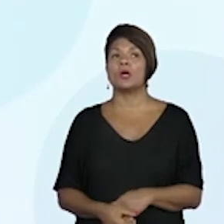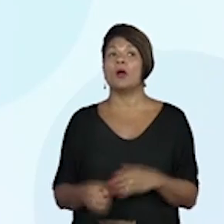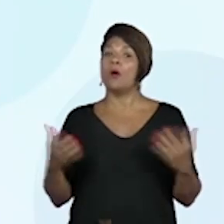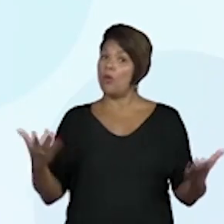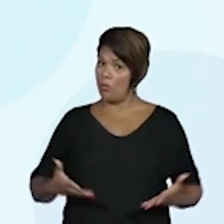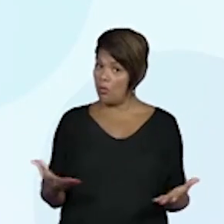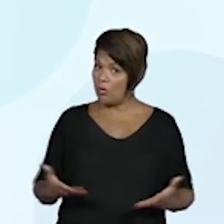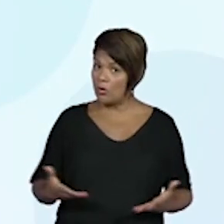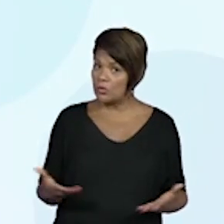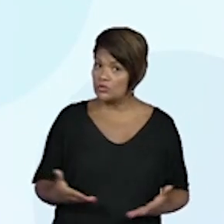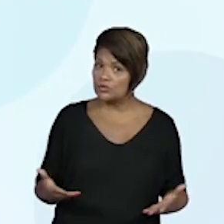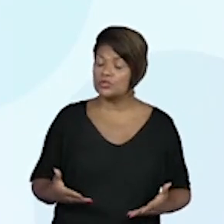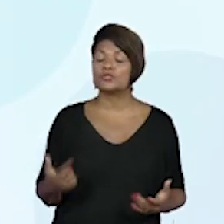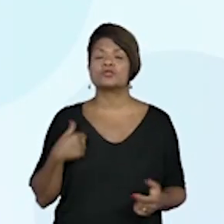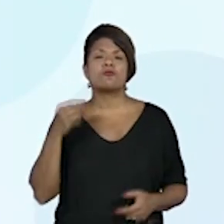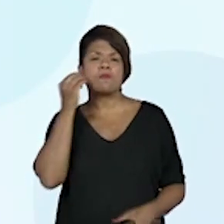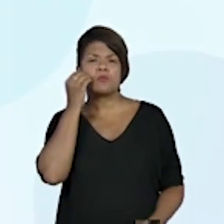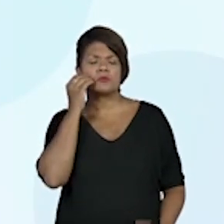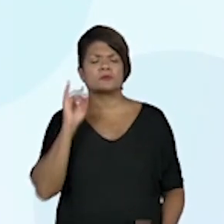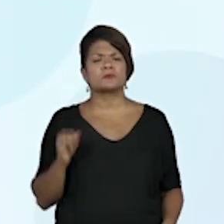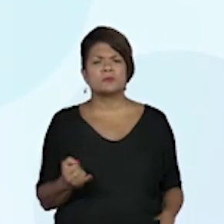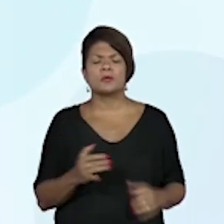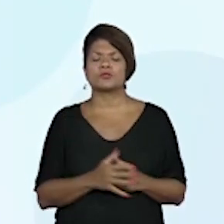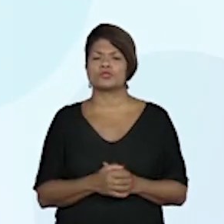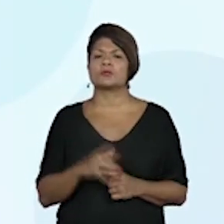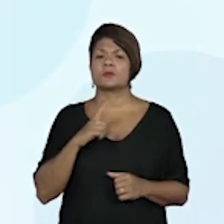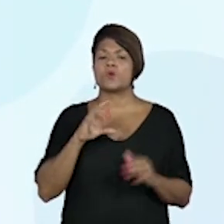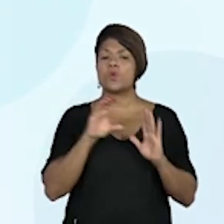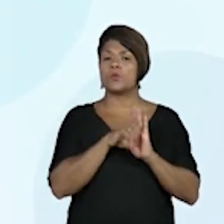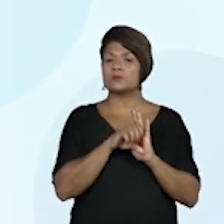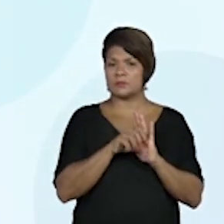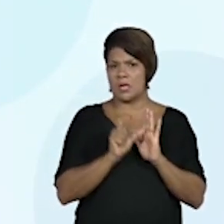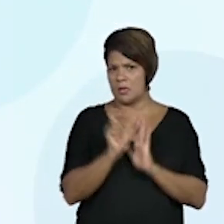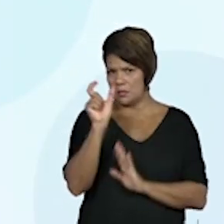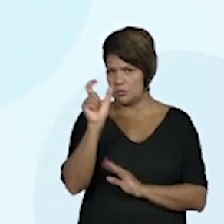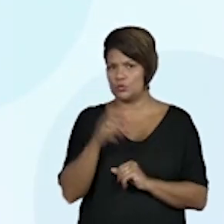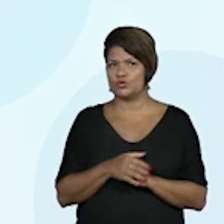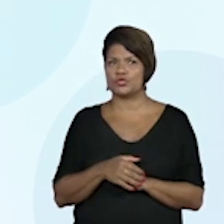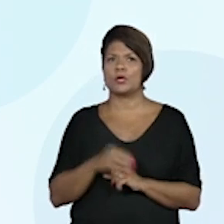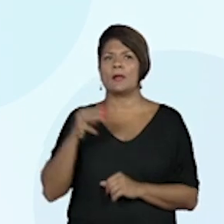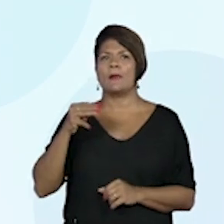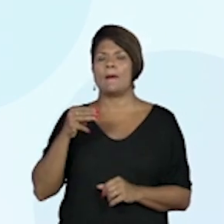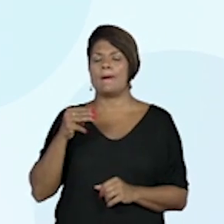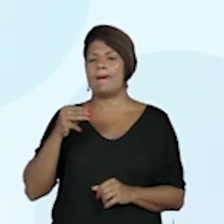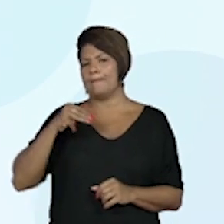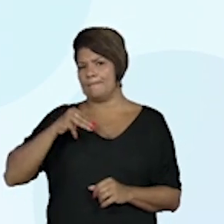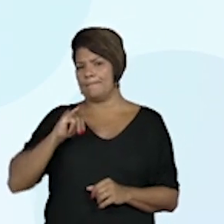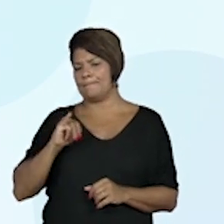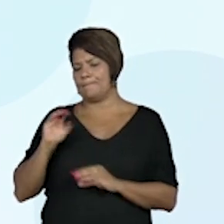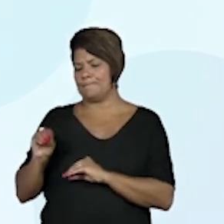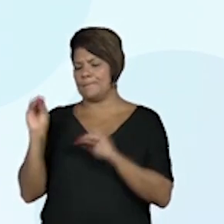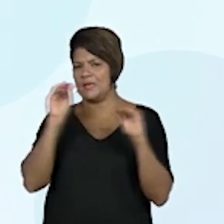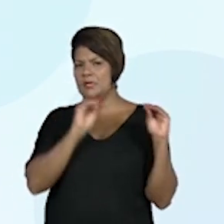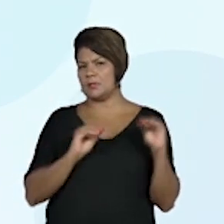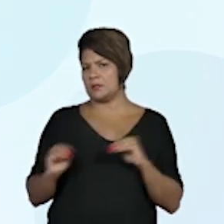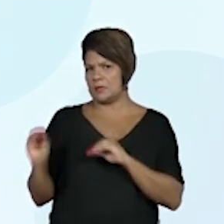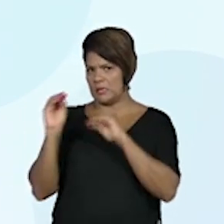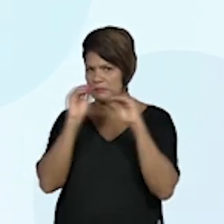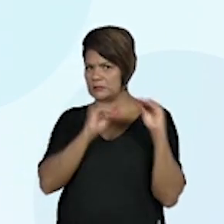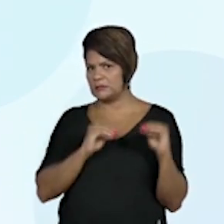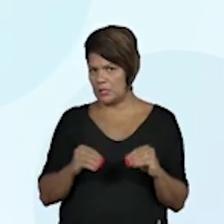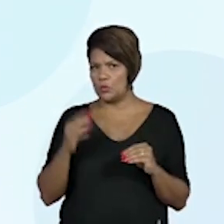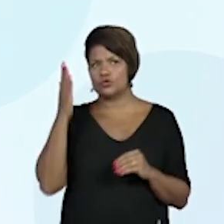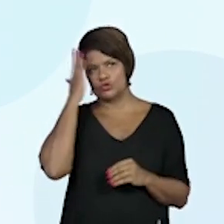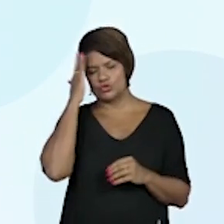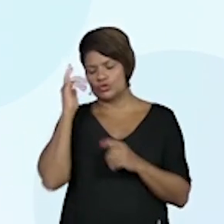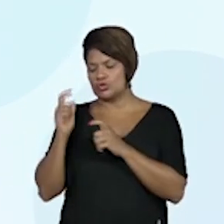oportunidade de saber. Saber sobre o conceito de migração. Já sabe que migração é o processo de quando uma pessoa sai de um lugar